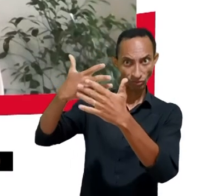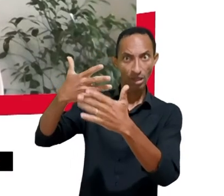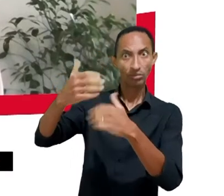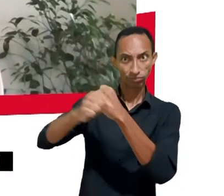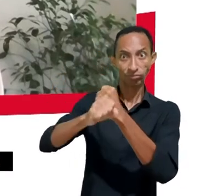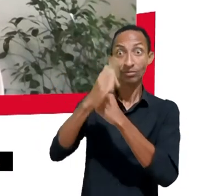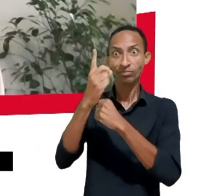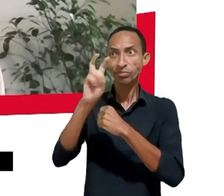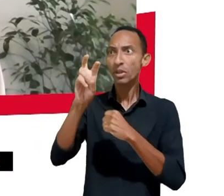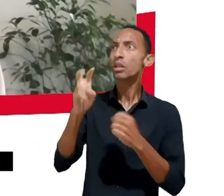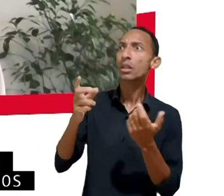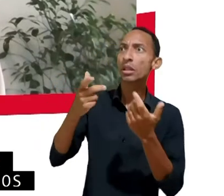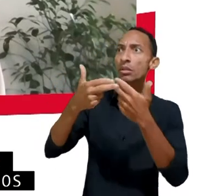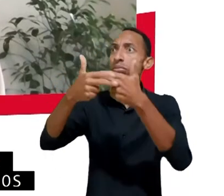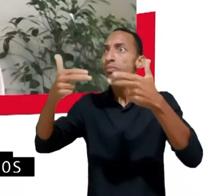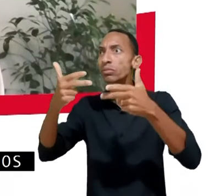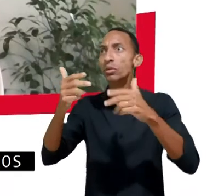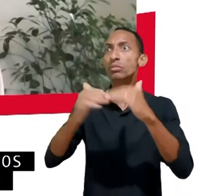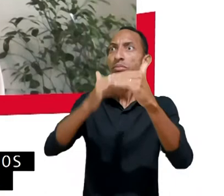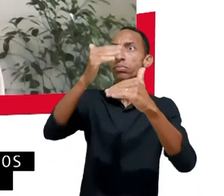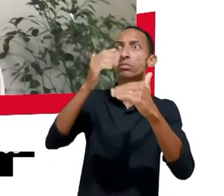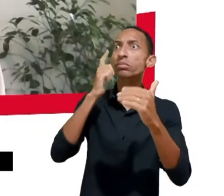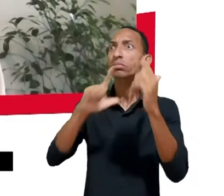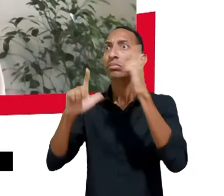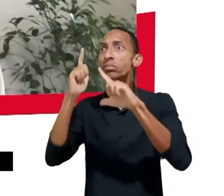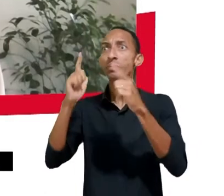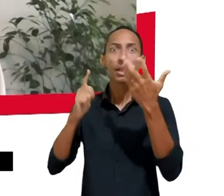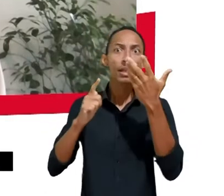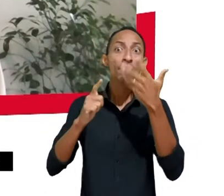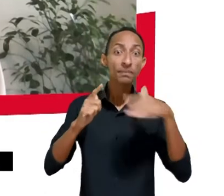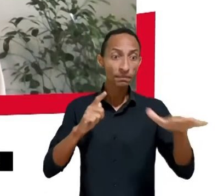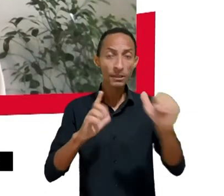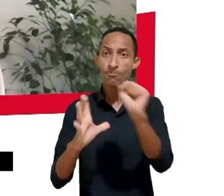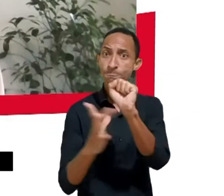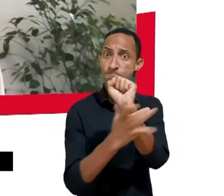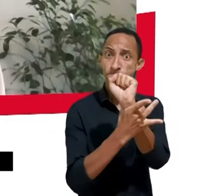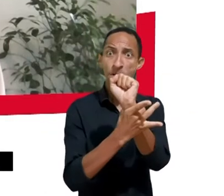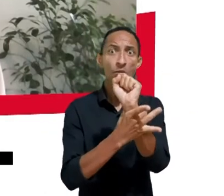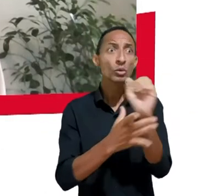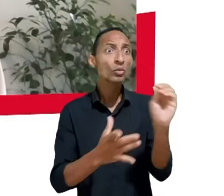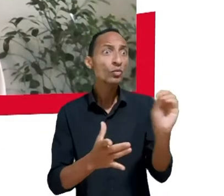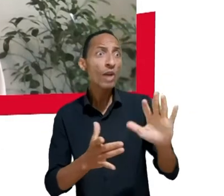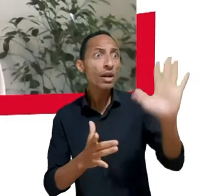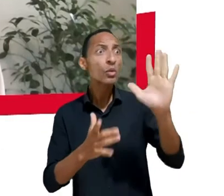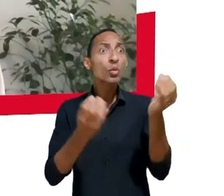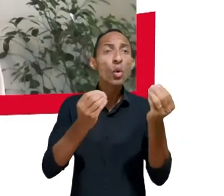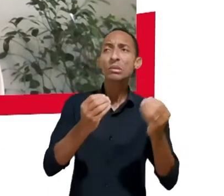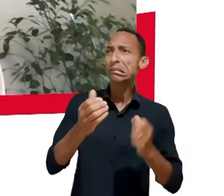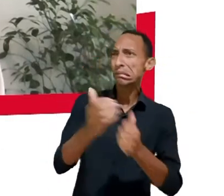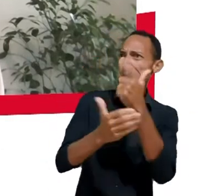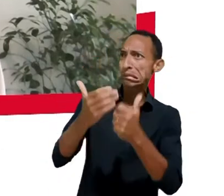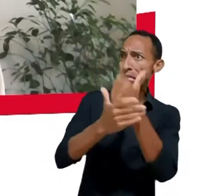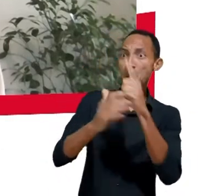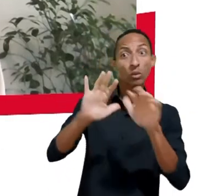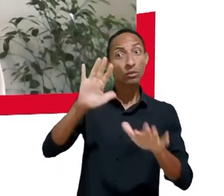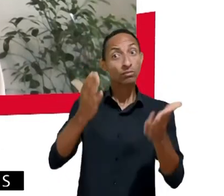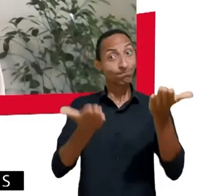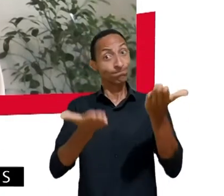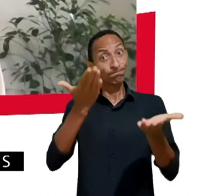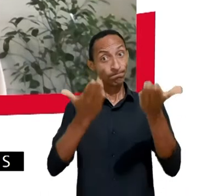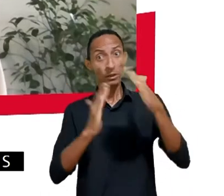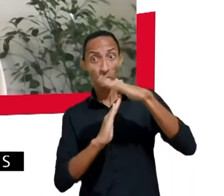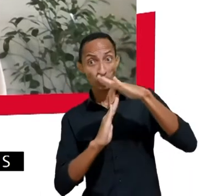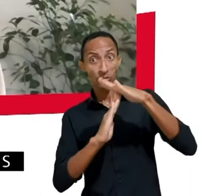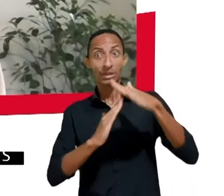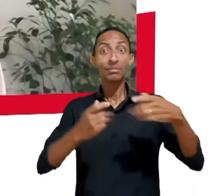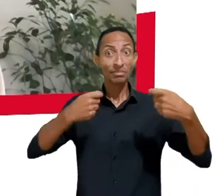no sentido de se proteger as crianças da formação de valores consumistas, inclusive por mudanças em práticas comerciais de várias empresas,